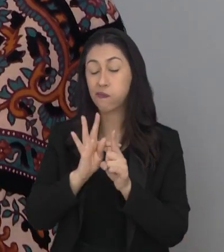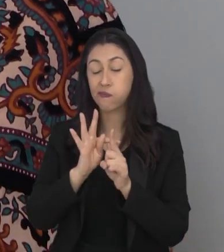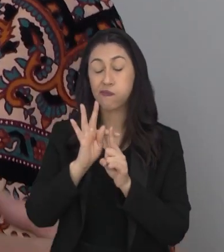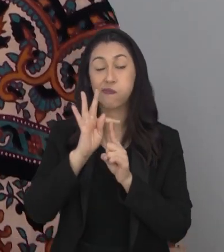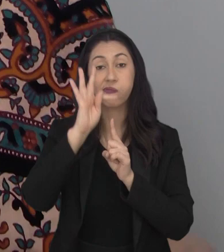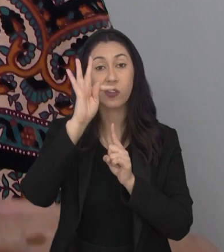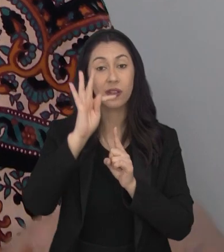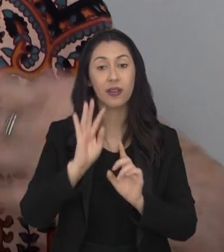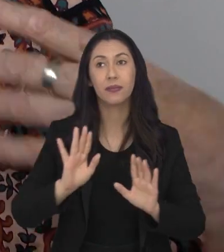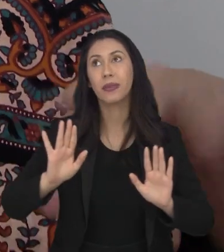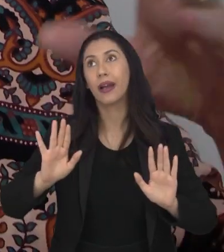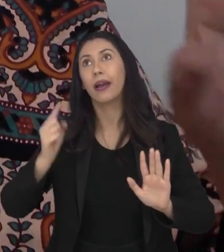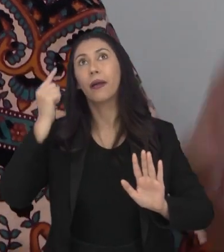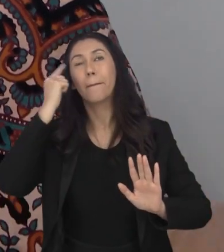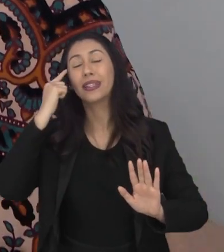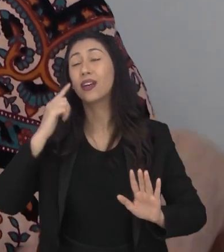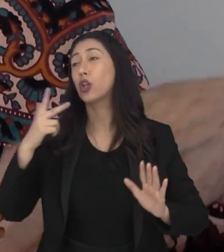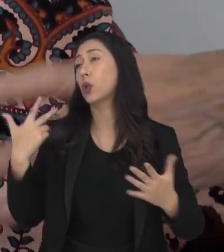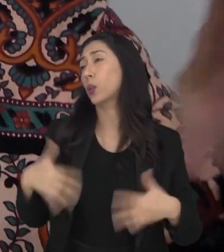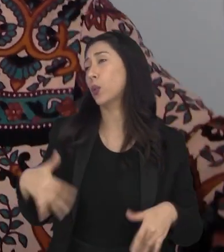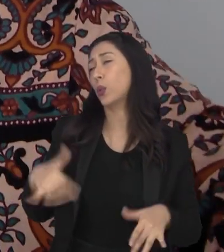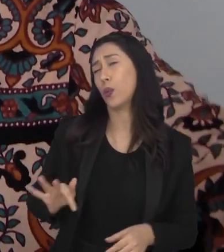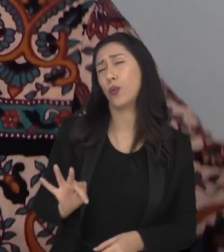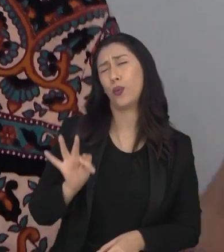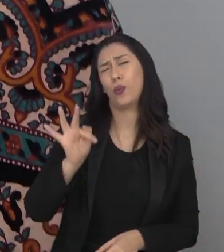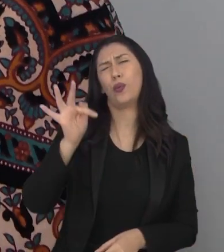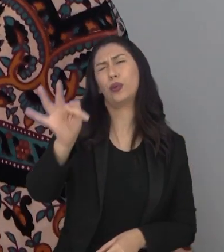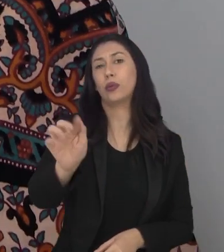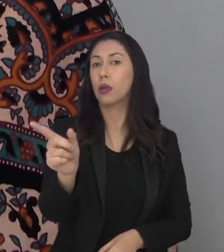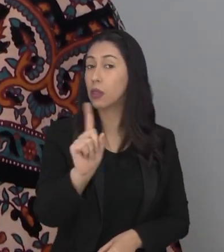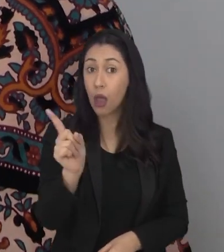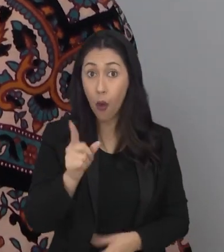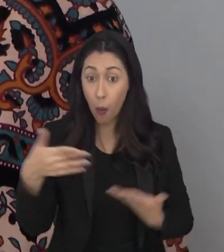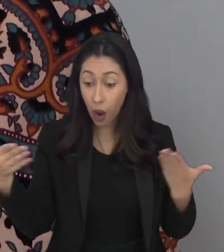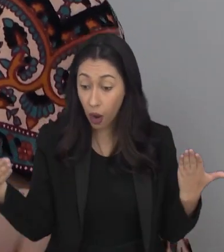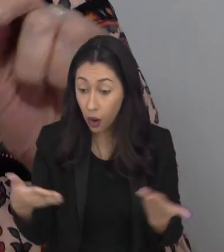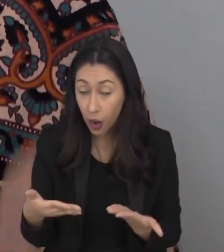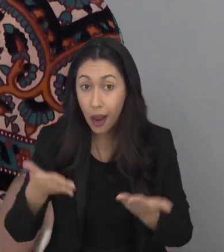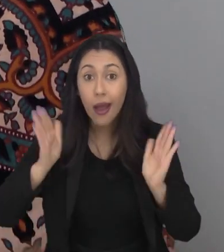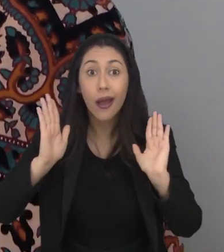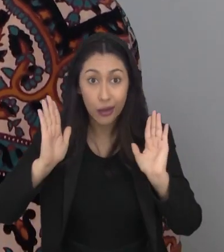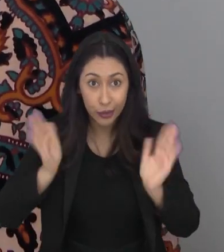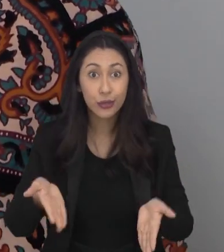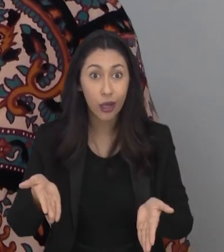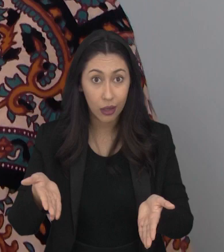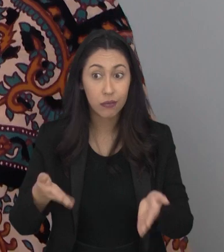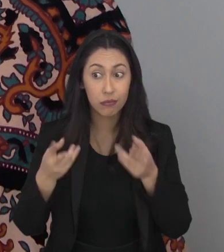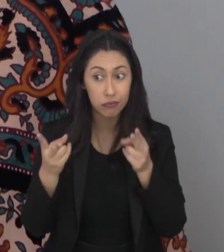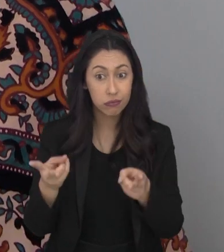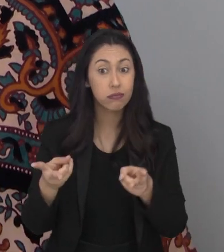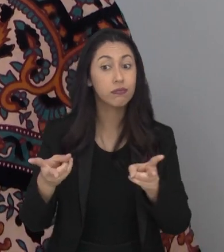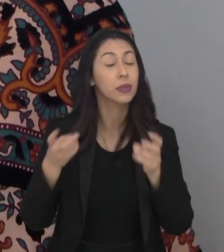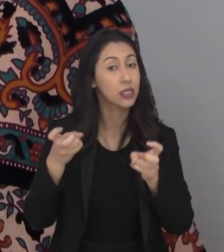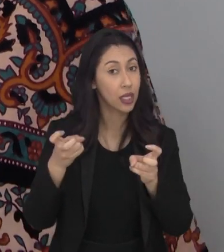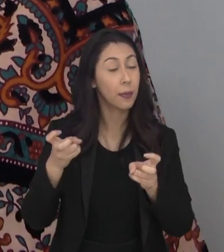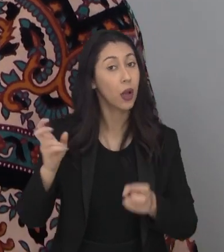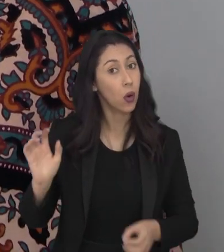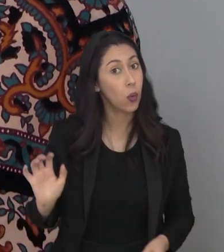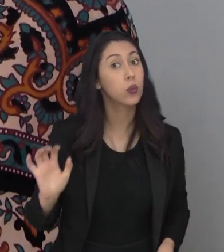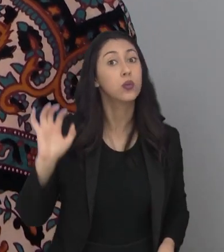mas sempre estava pensando que era um futuro longínquo não é aqui e agora que nós estamos vendo